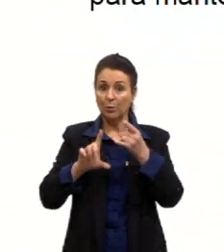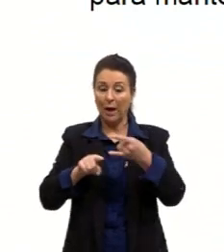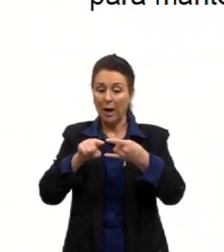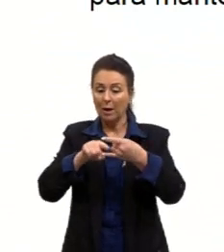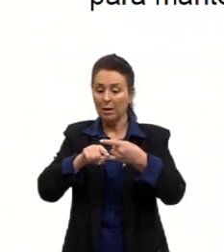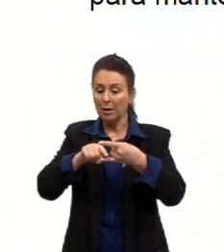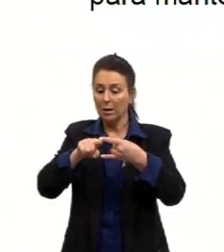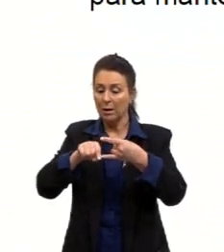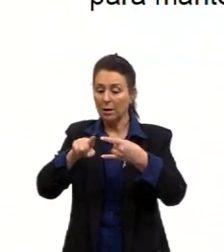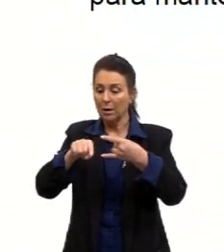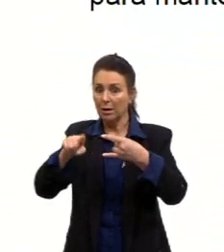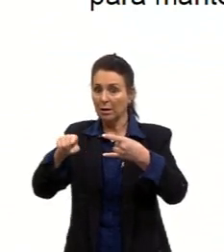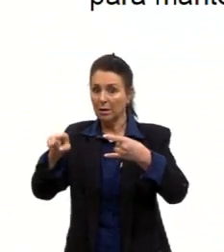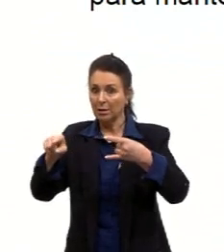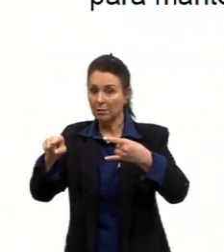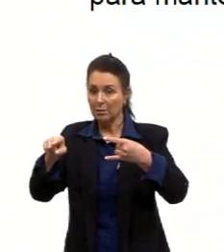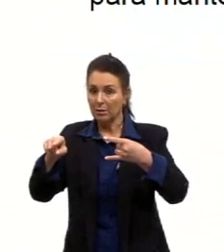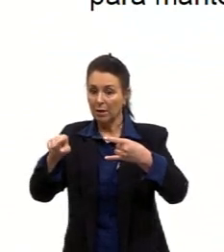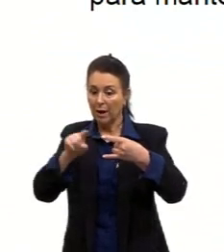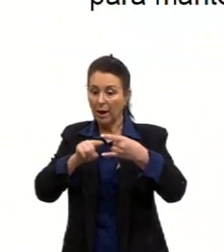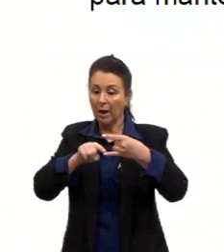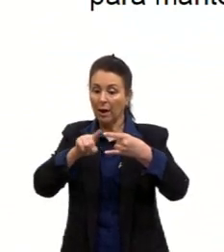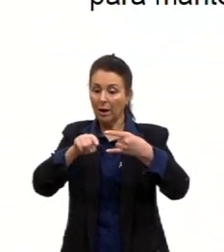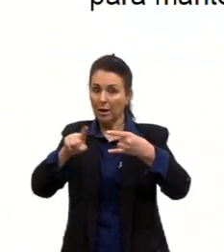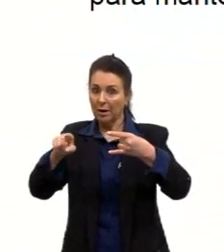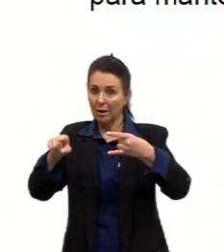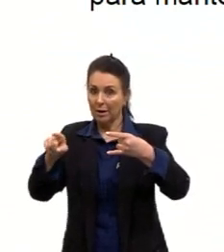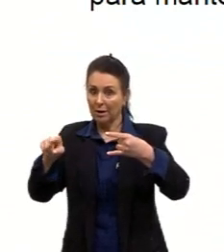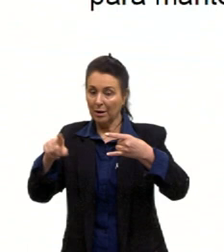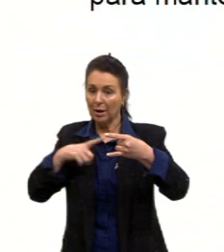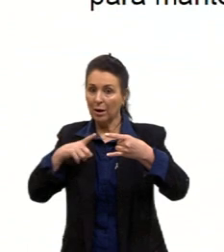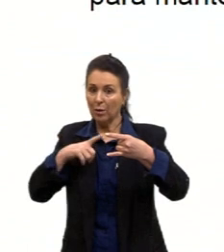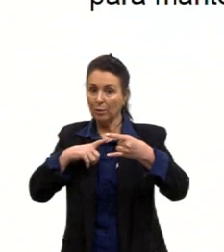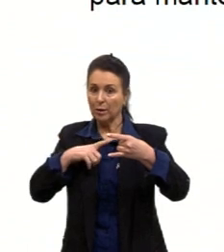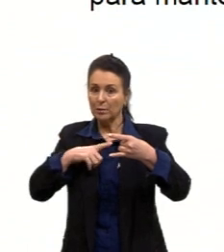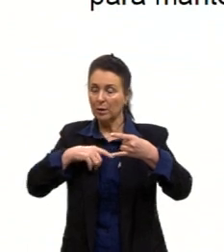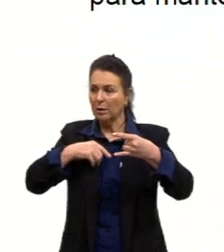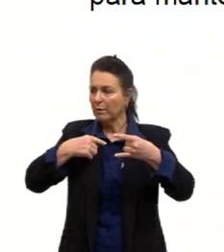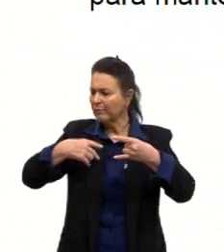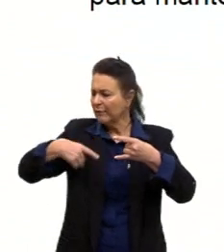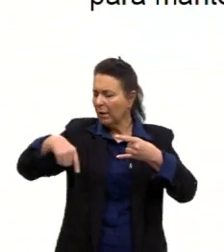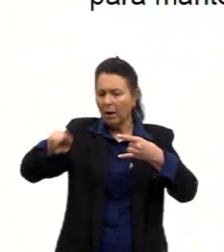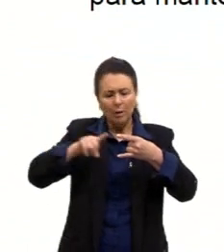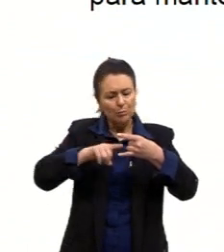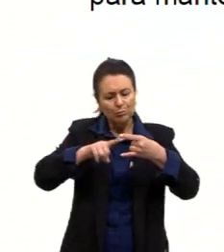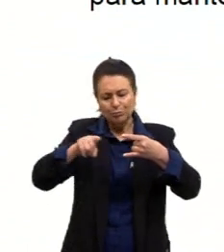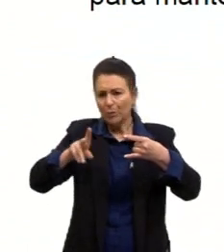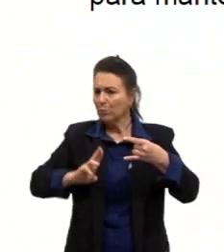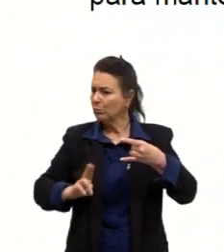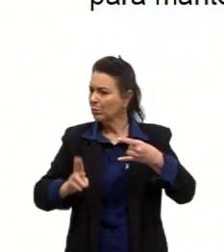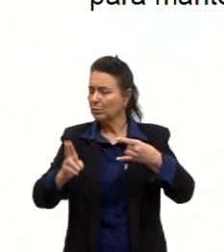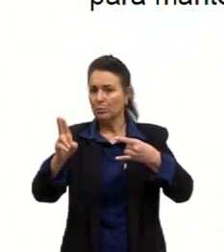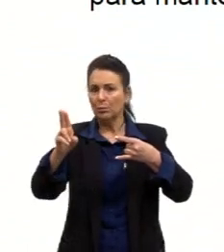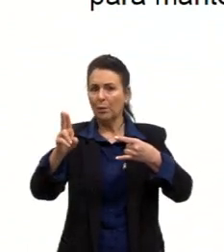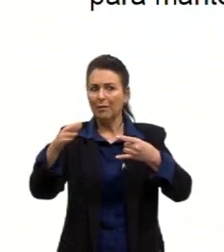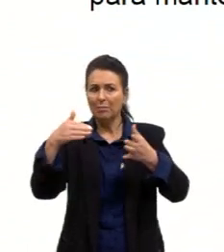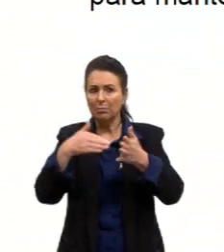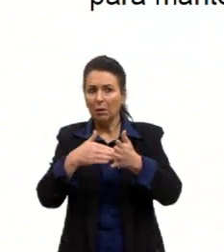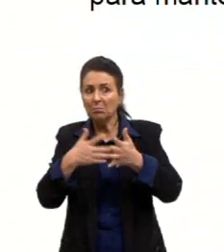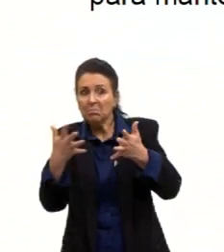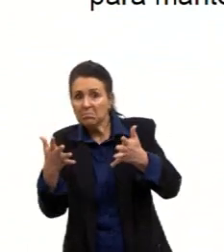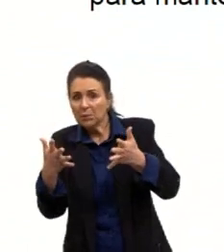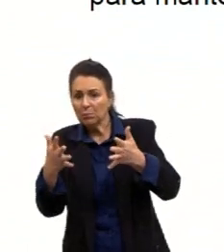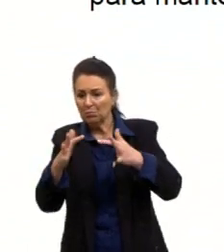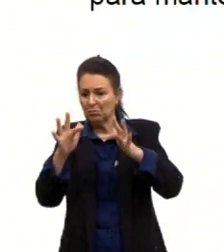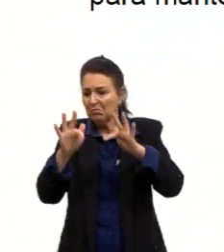Essa onda ela vai aumentar e vai aumentar infinitamente até acontecer provavelmente uma quebra. A gente